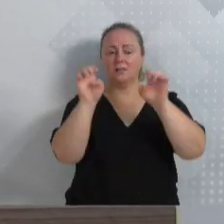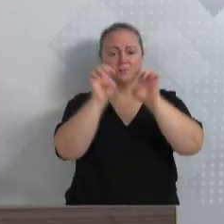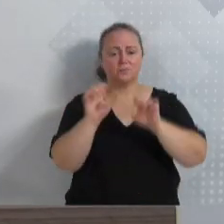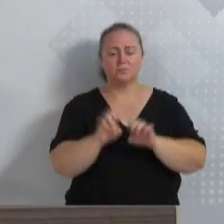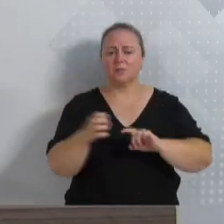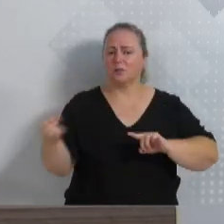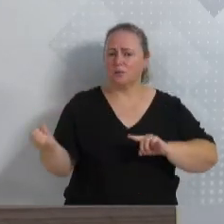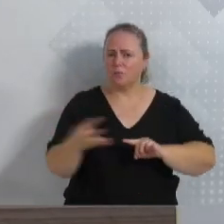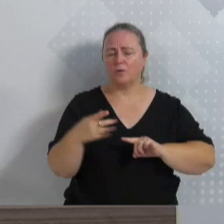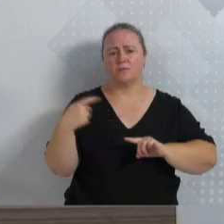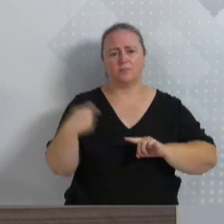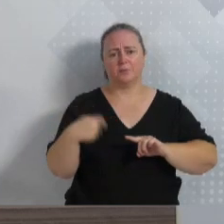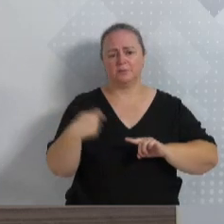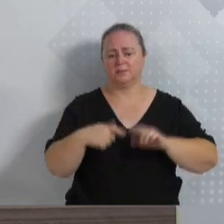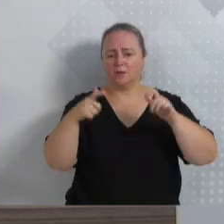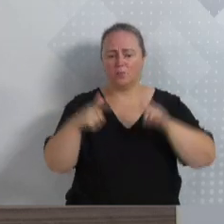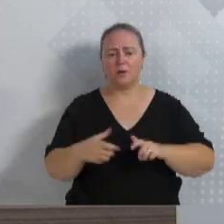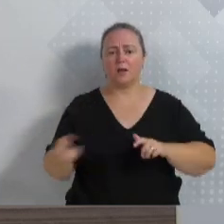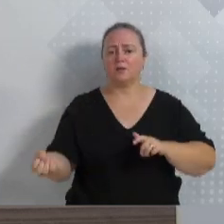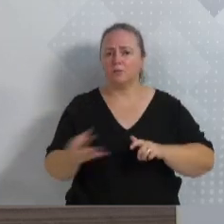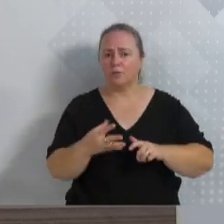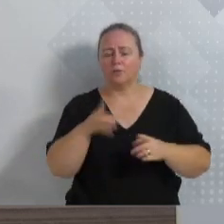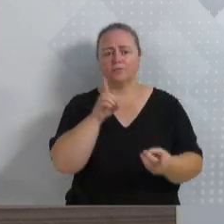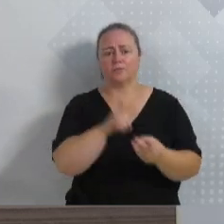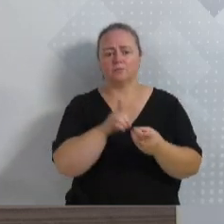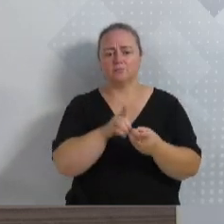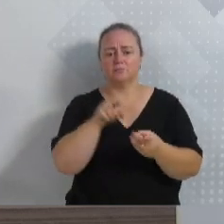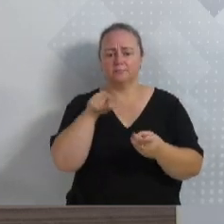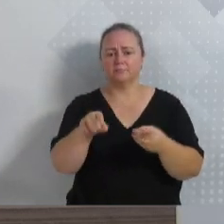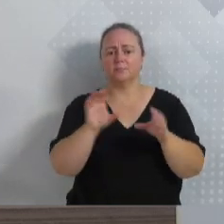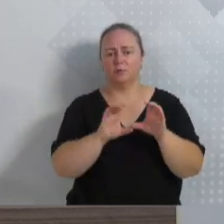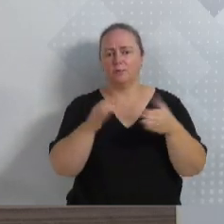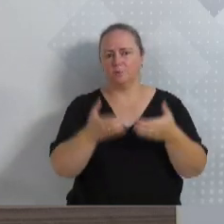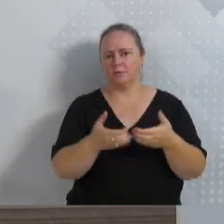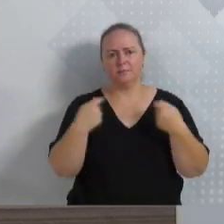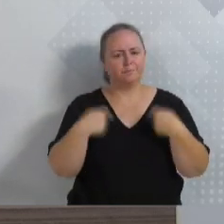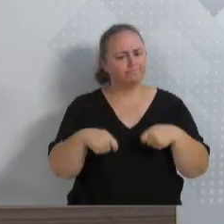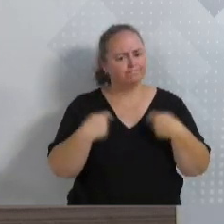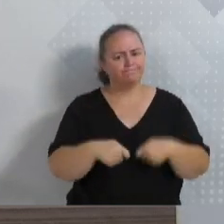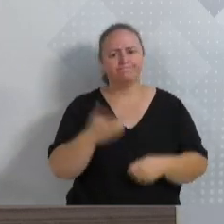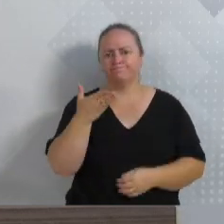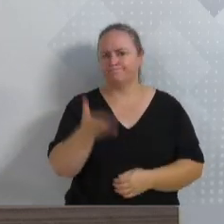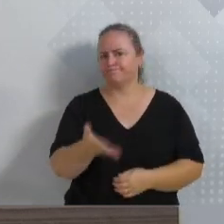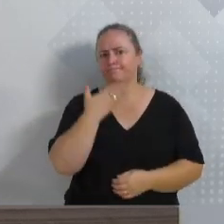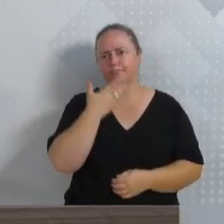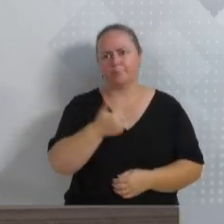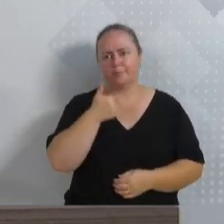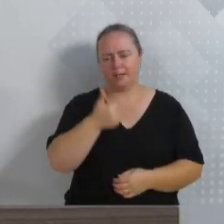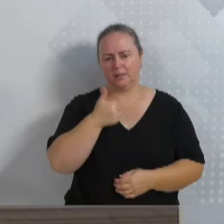um espaço maior, até para o atendimento daquela comunidade, que precisa muito de atendimento bem melhor.